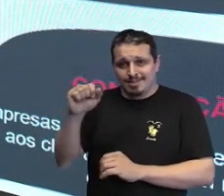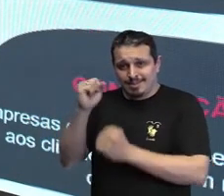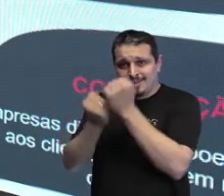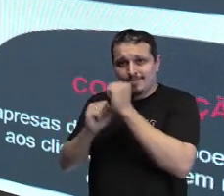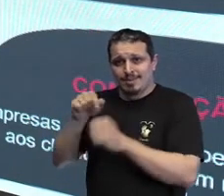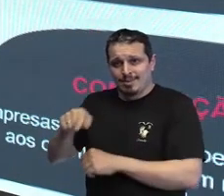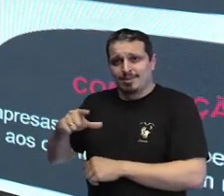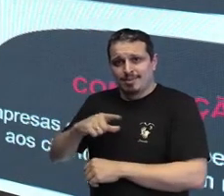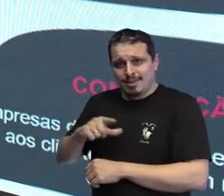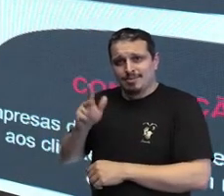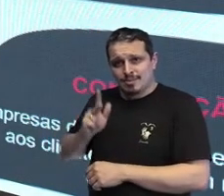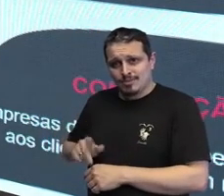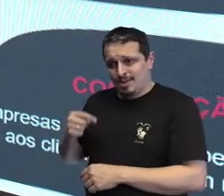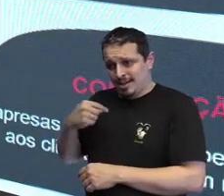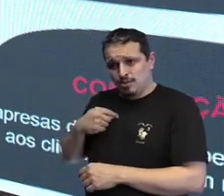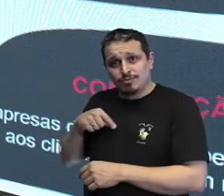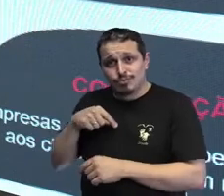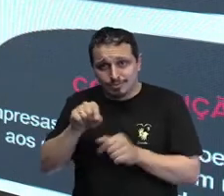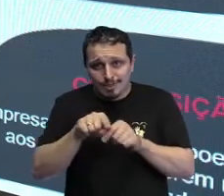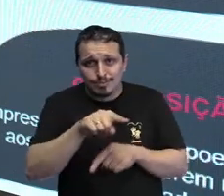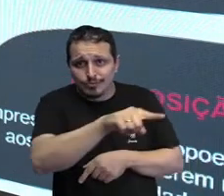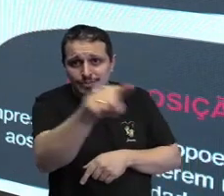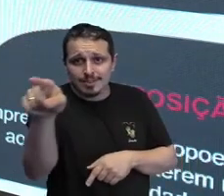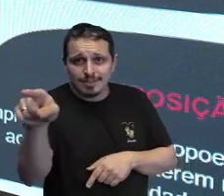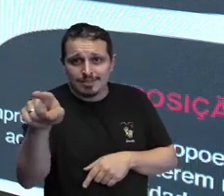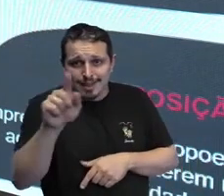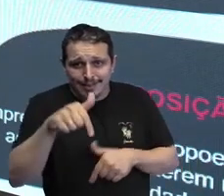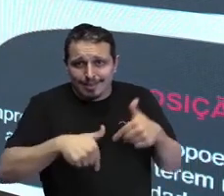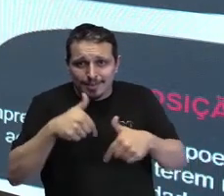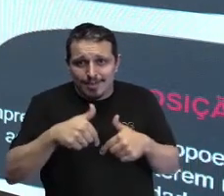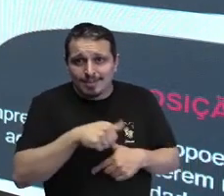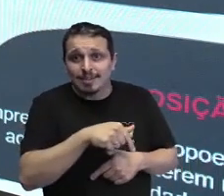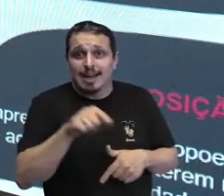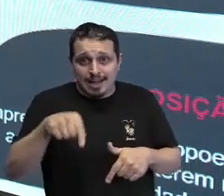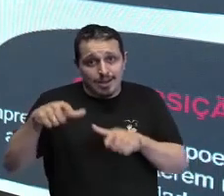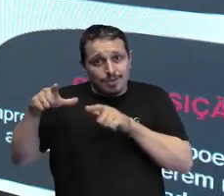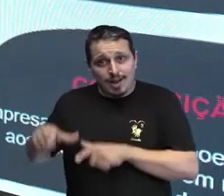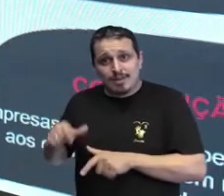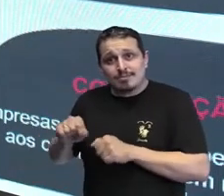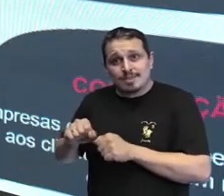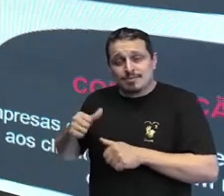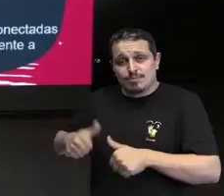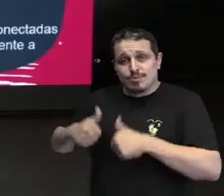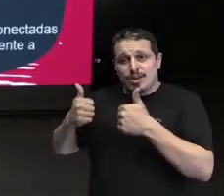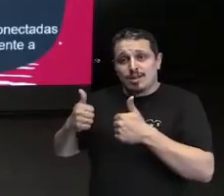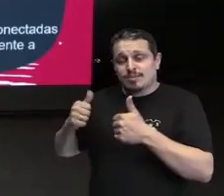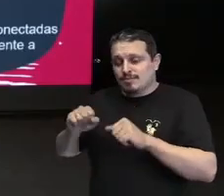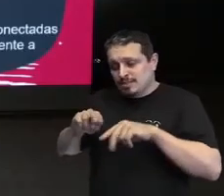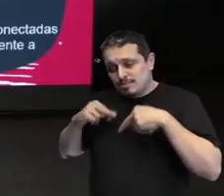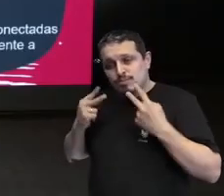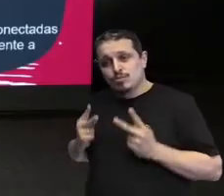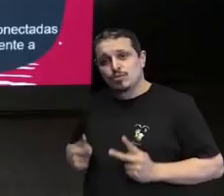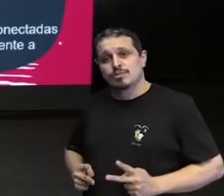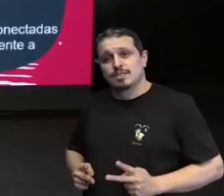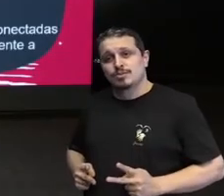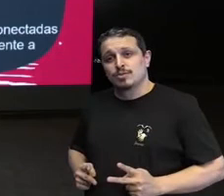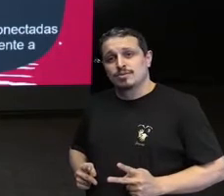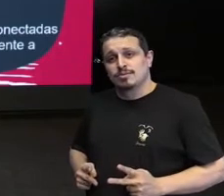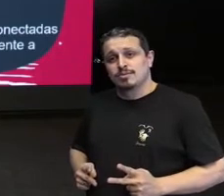eu vocês que constituímos os lugares onde a gente trabalha e e gente tendo